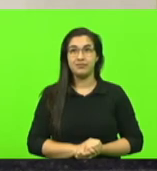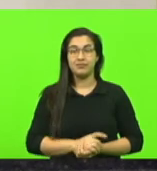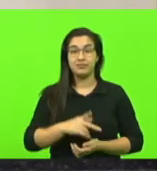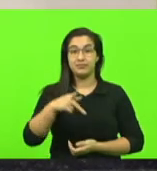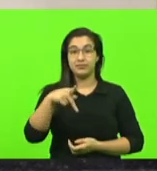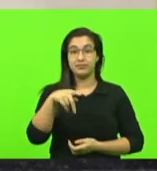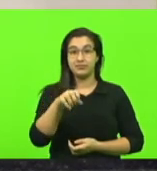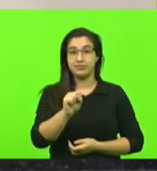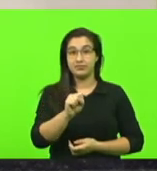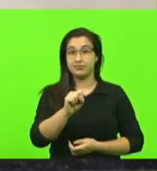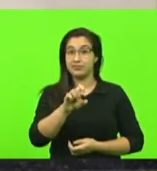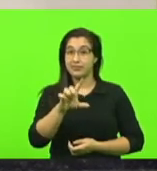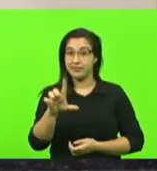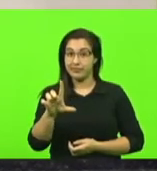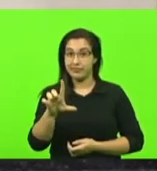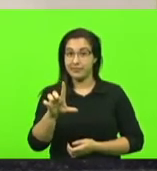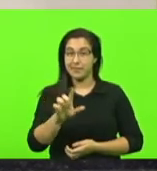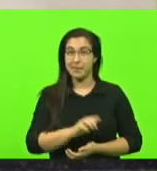PSL